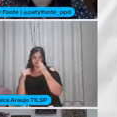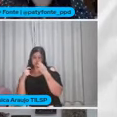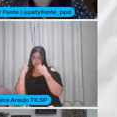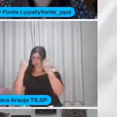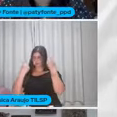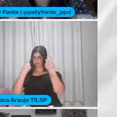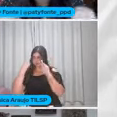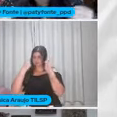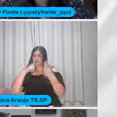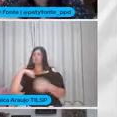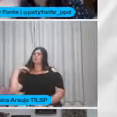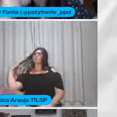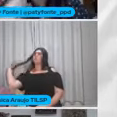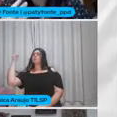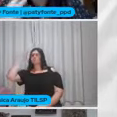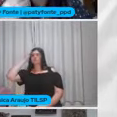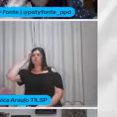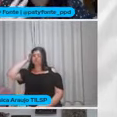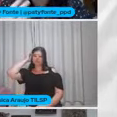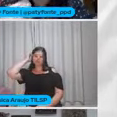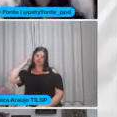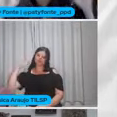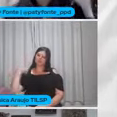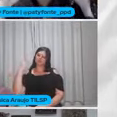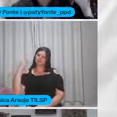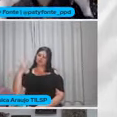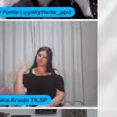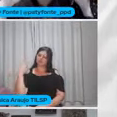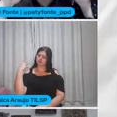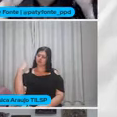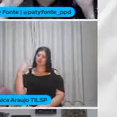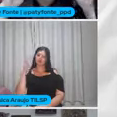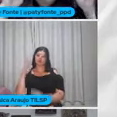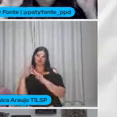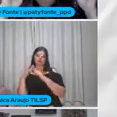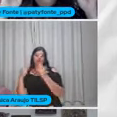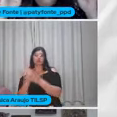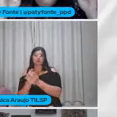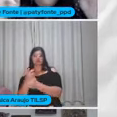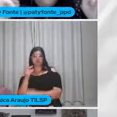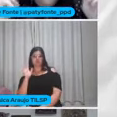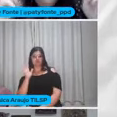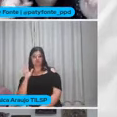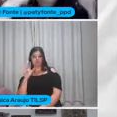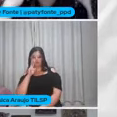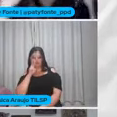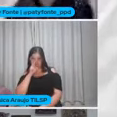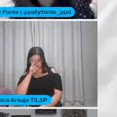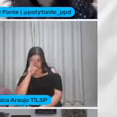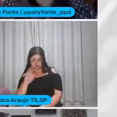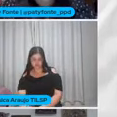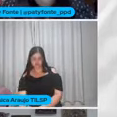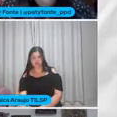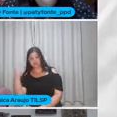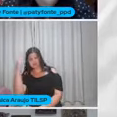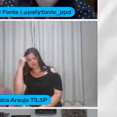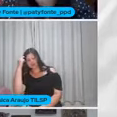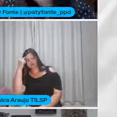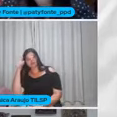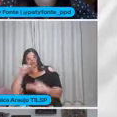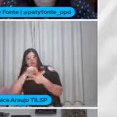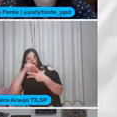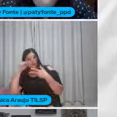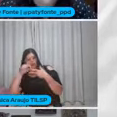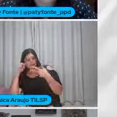Preocupados Colocar Crianças de 3 anos 4 anos Na escola Que eles consideram forte Pensando no ENEM